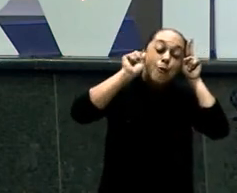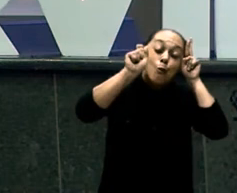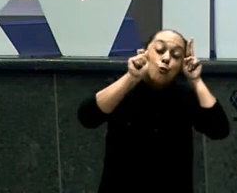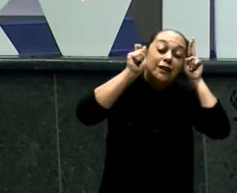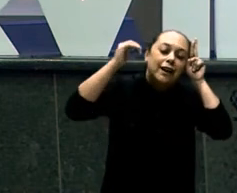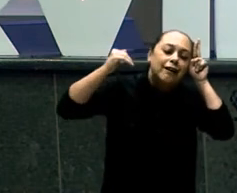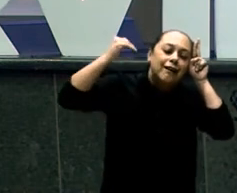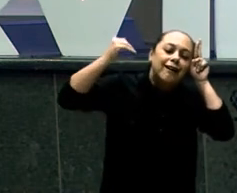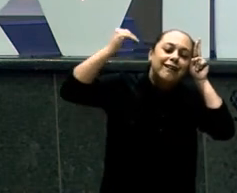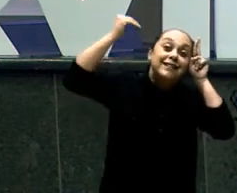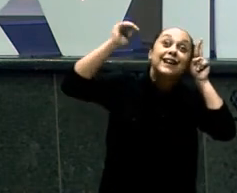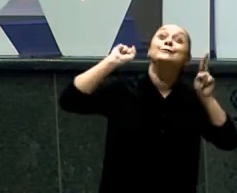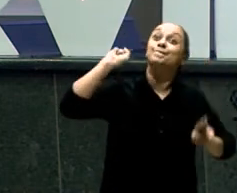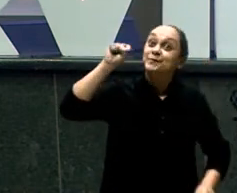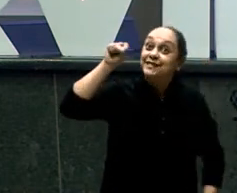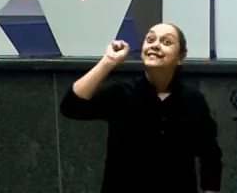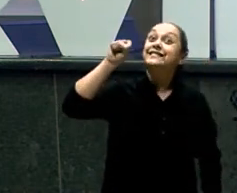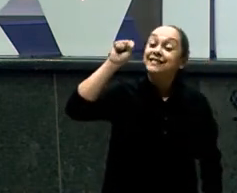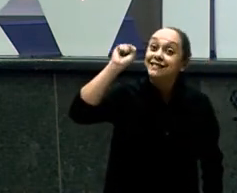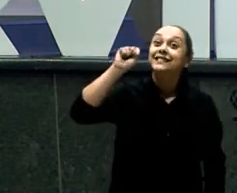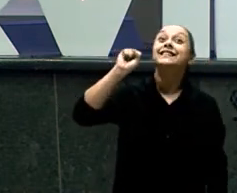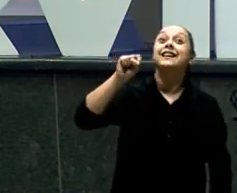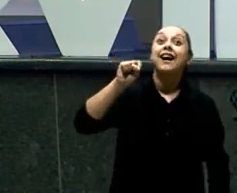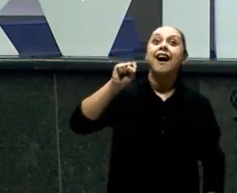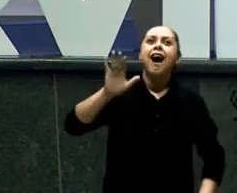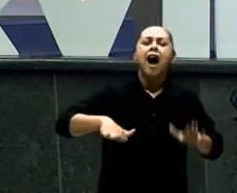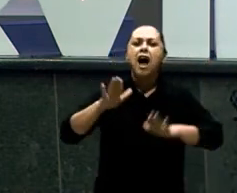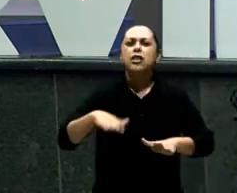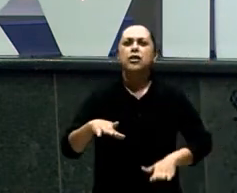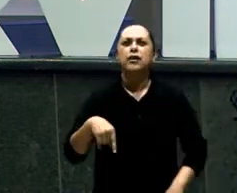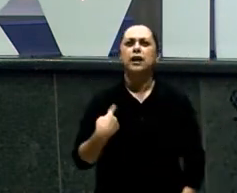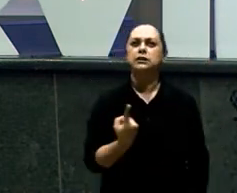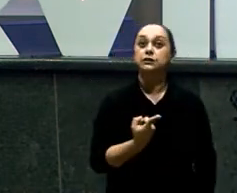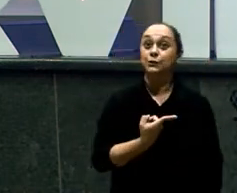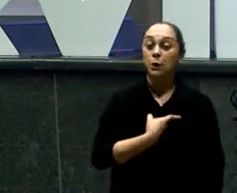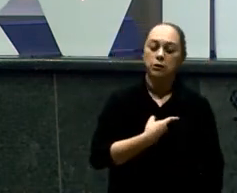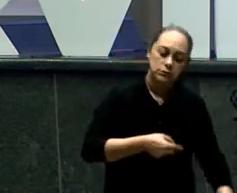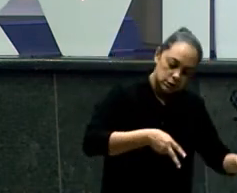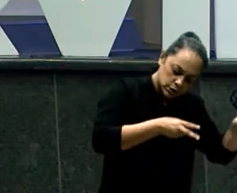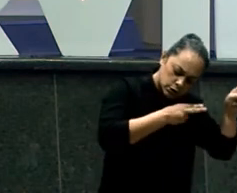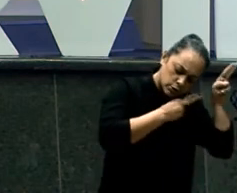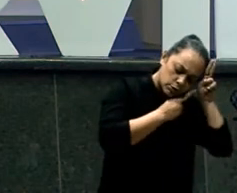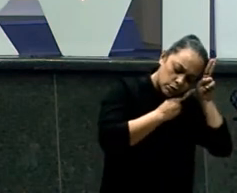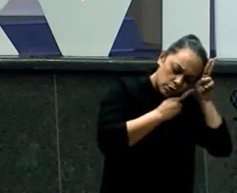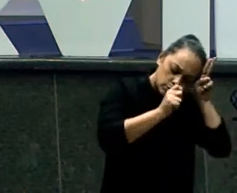crescendo Já aconteceu alguma vez Às vezes pode ter acontecido Você está dormindo assim E fala Meu Deus Meu pé cresceu Alguém já aconteceu isso?